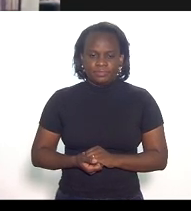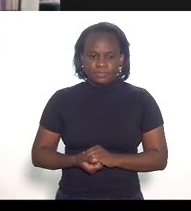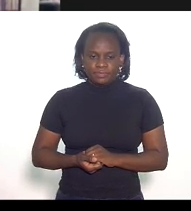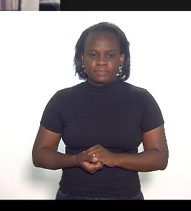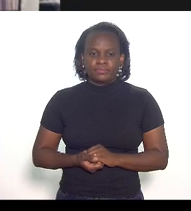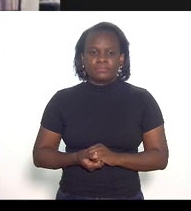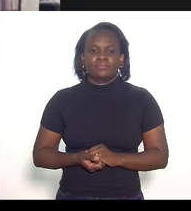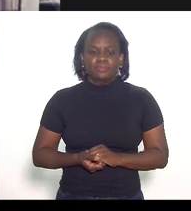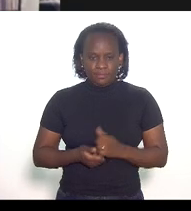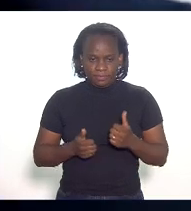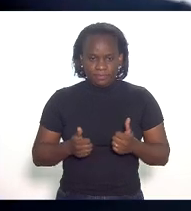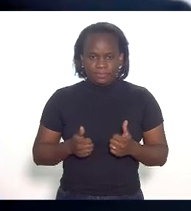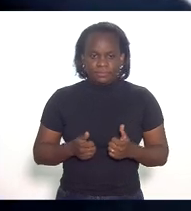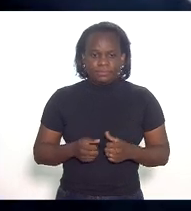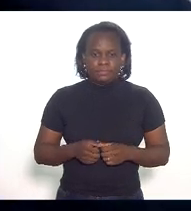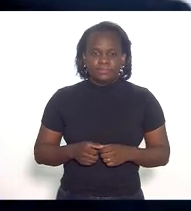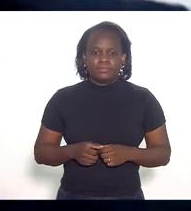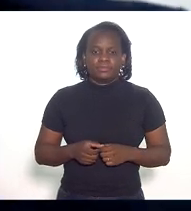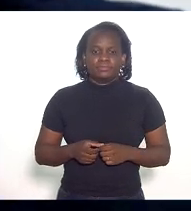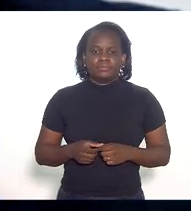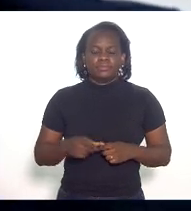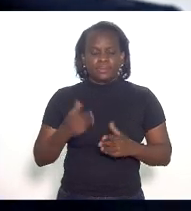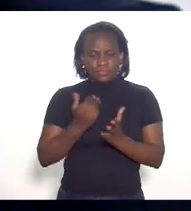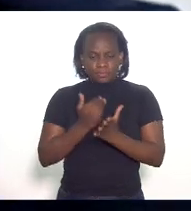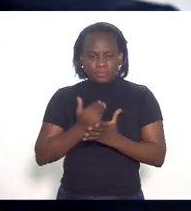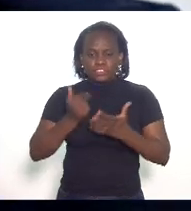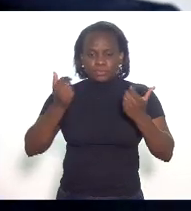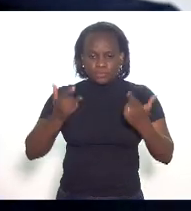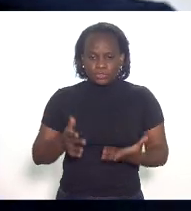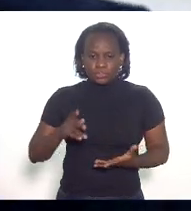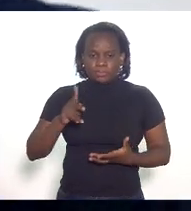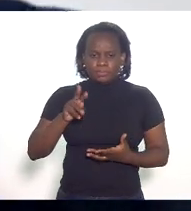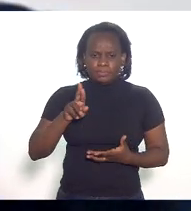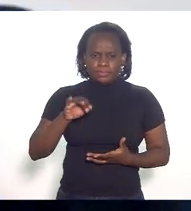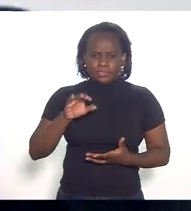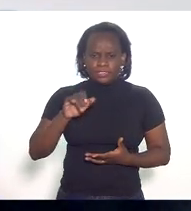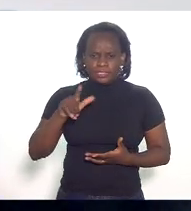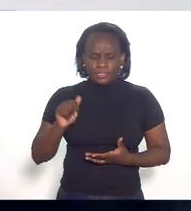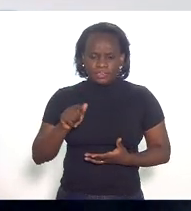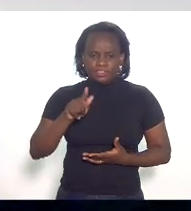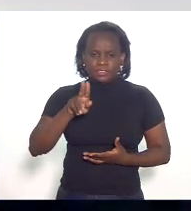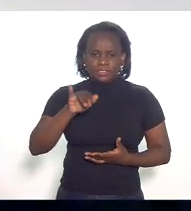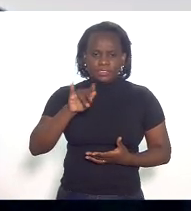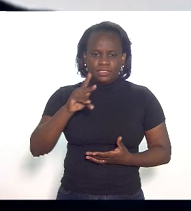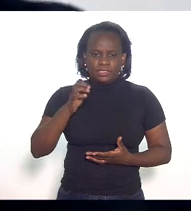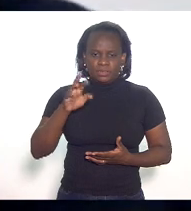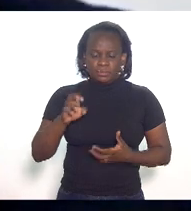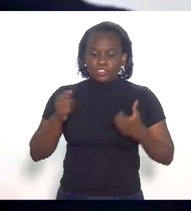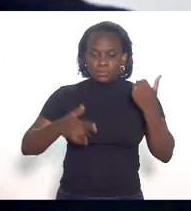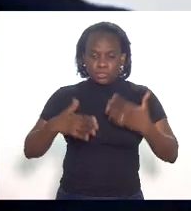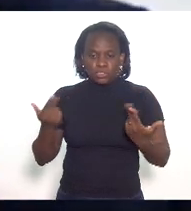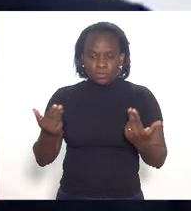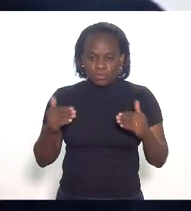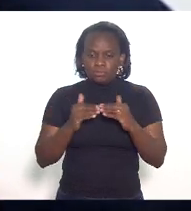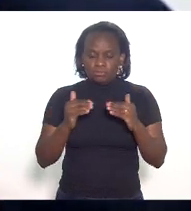Corroboro o nosso amigo Guilherme a doutora Priscila realmente colocou as informações de maneira clara